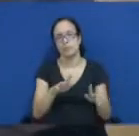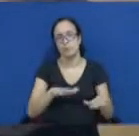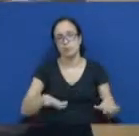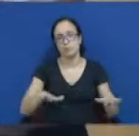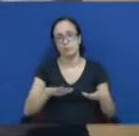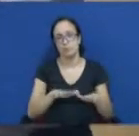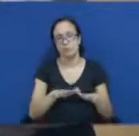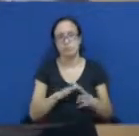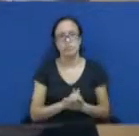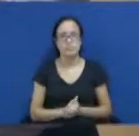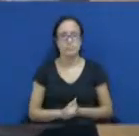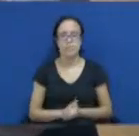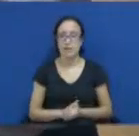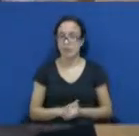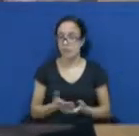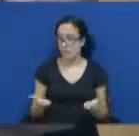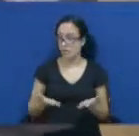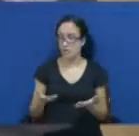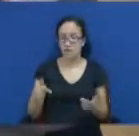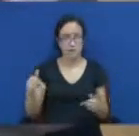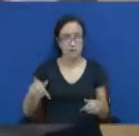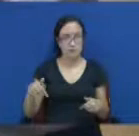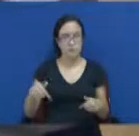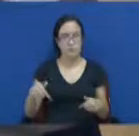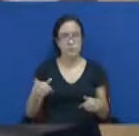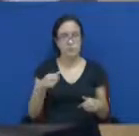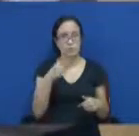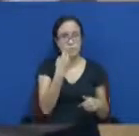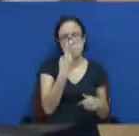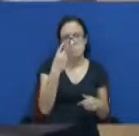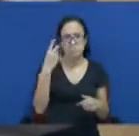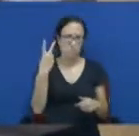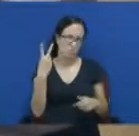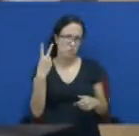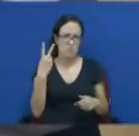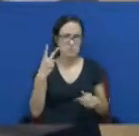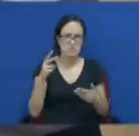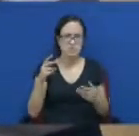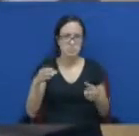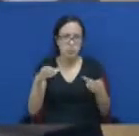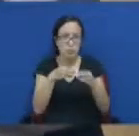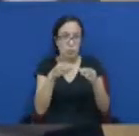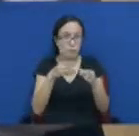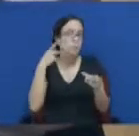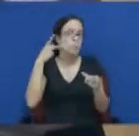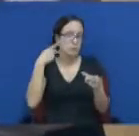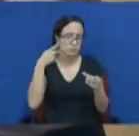12 partidos, pelo menos, me desculpe se errei a conta,